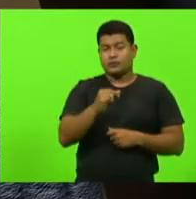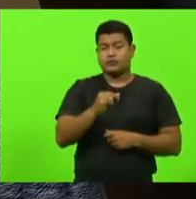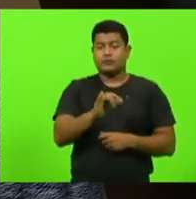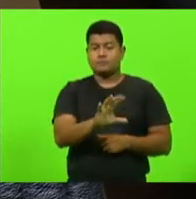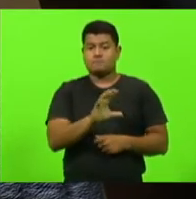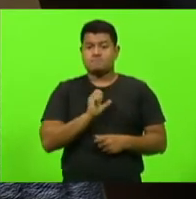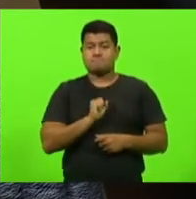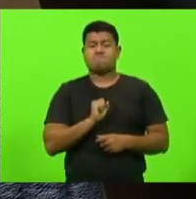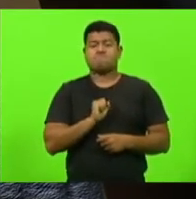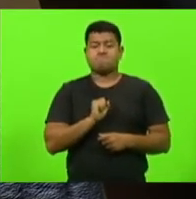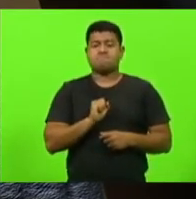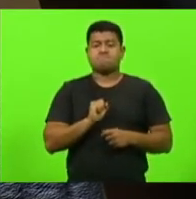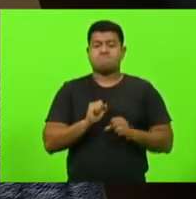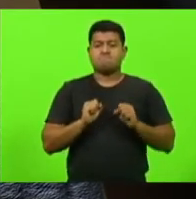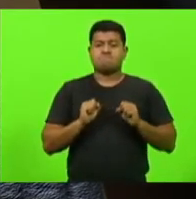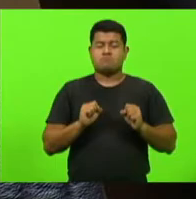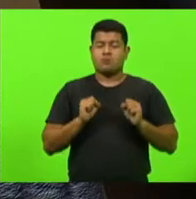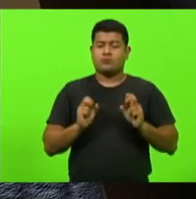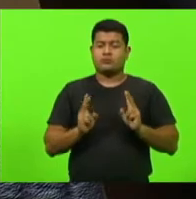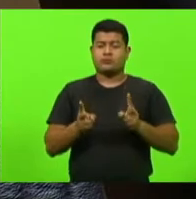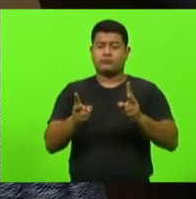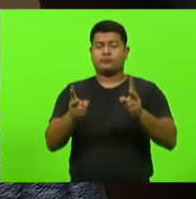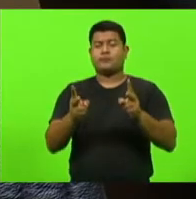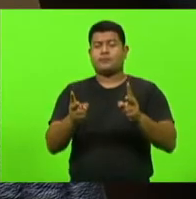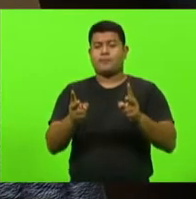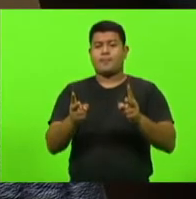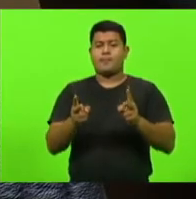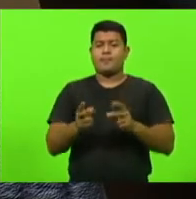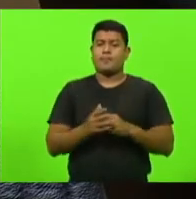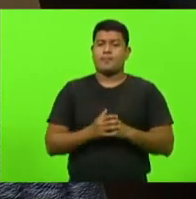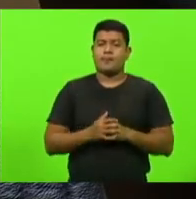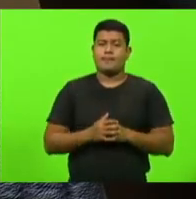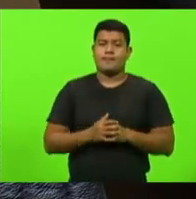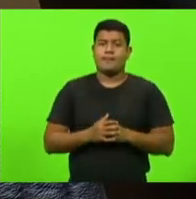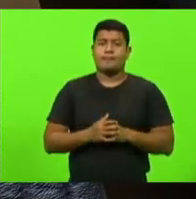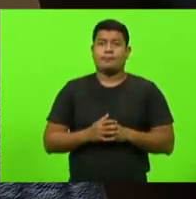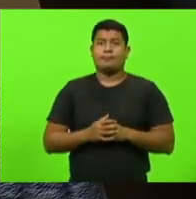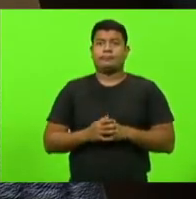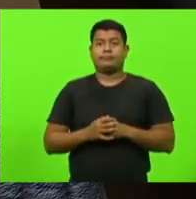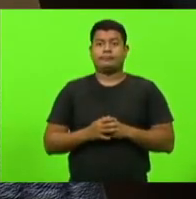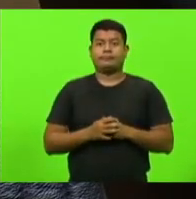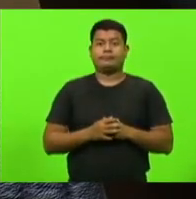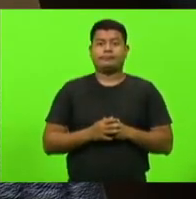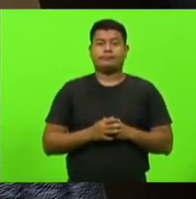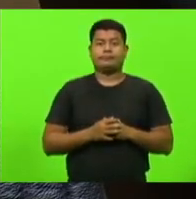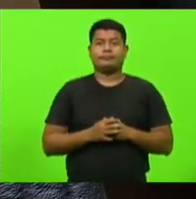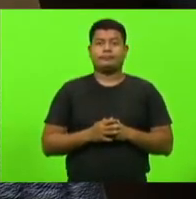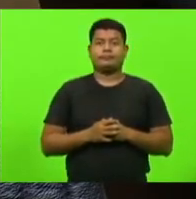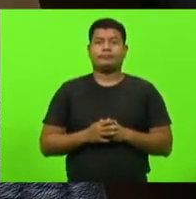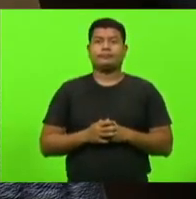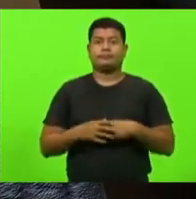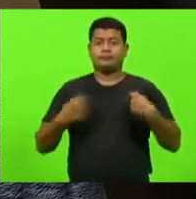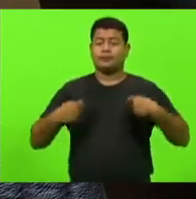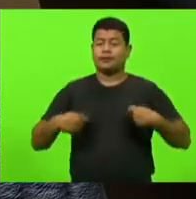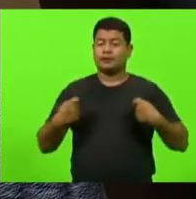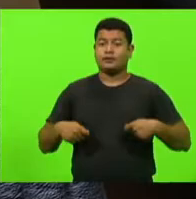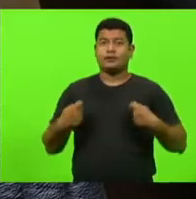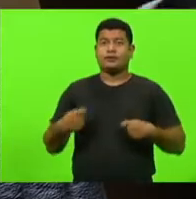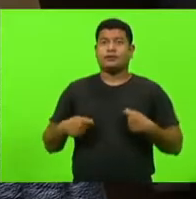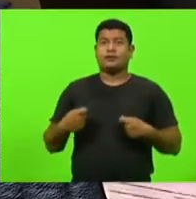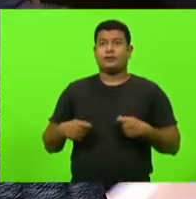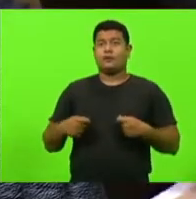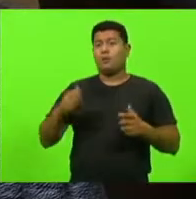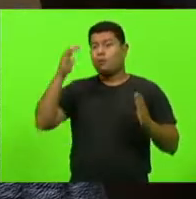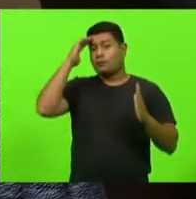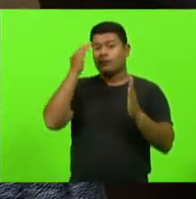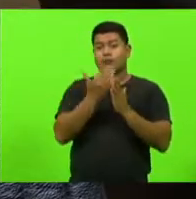mantêm. Ou seja, mais uma vez aqui dizendo que tem que se fazer, botar em prática o